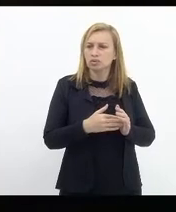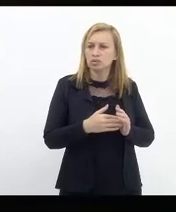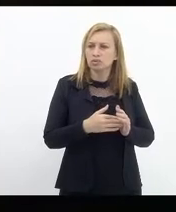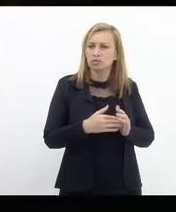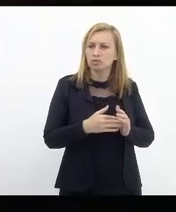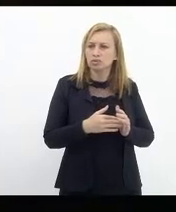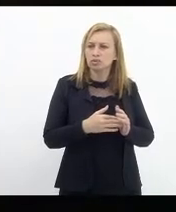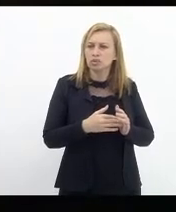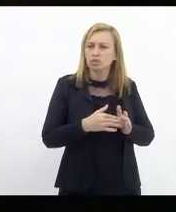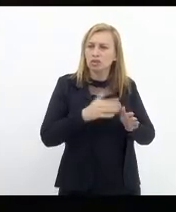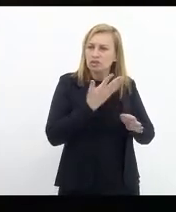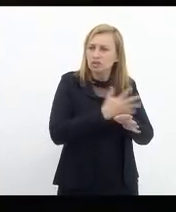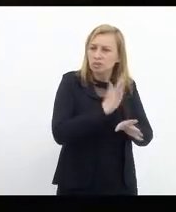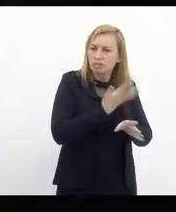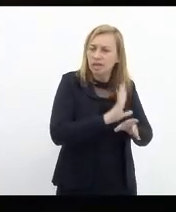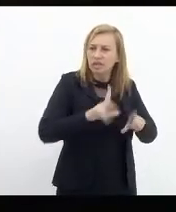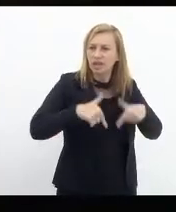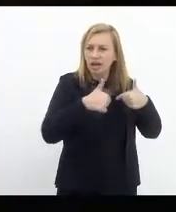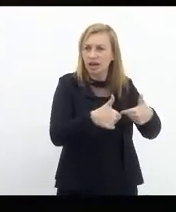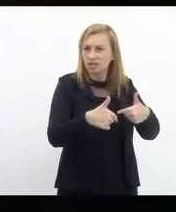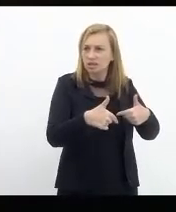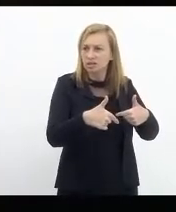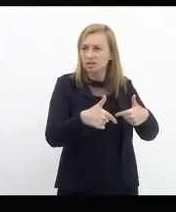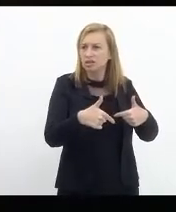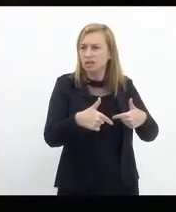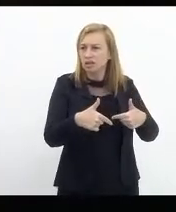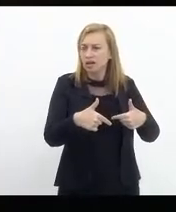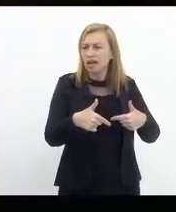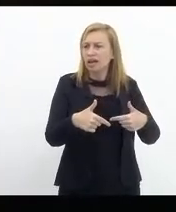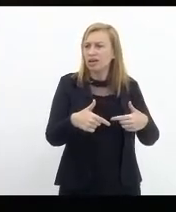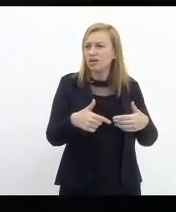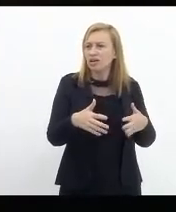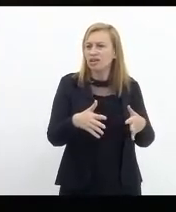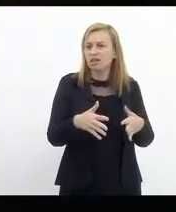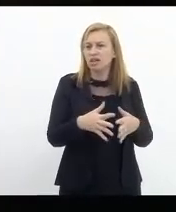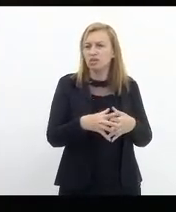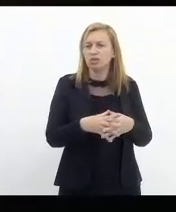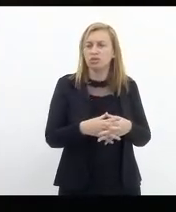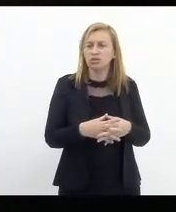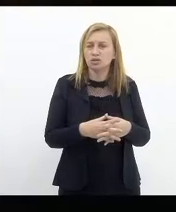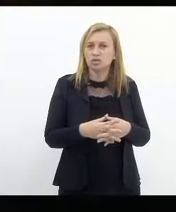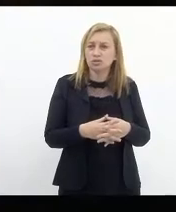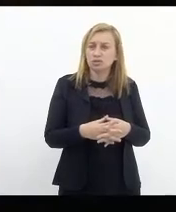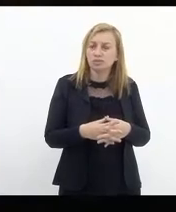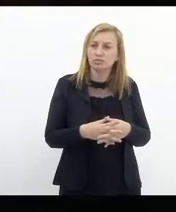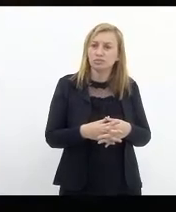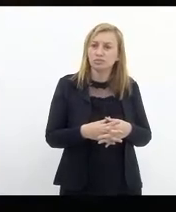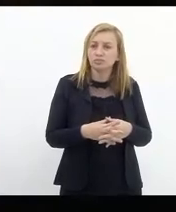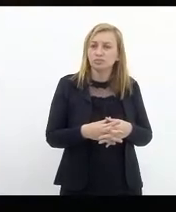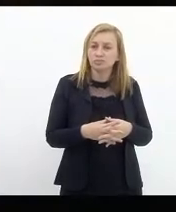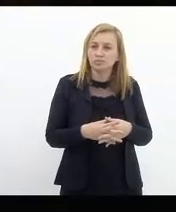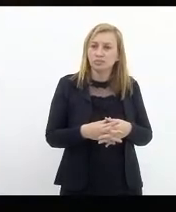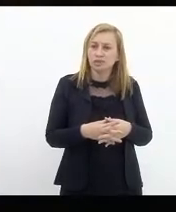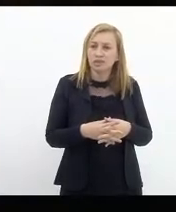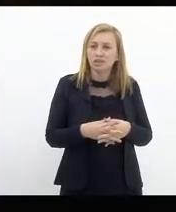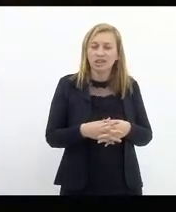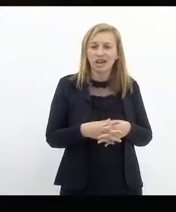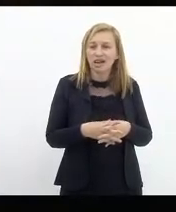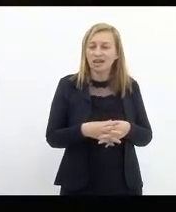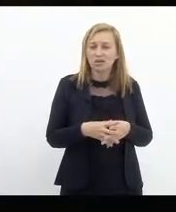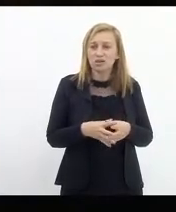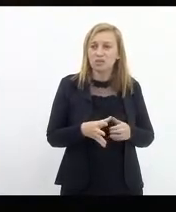colocado em prática e este investimento para ser colocado em prática exige exatamente